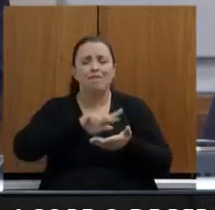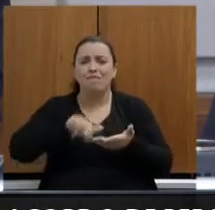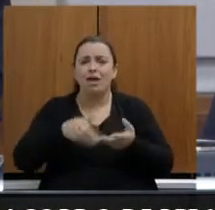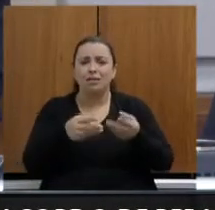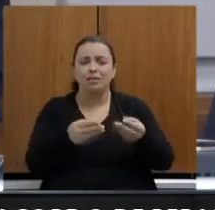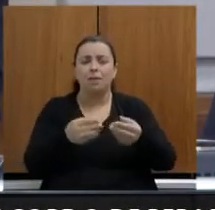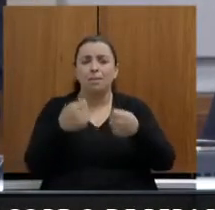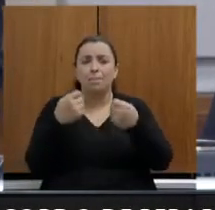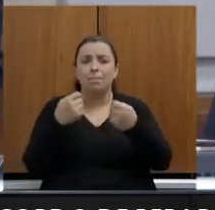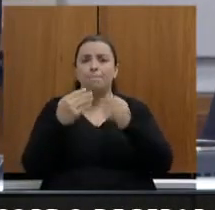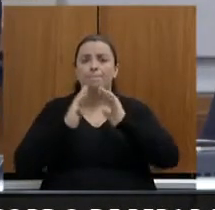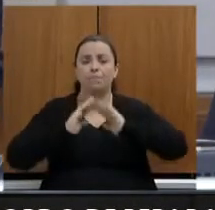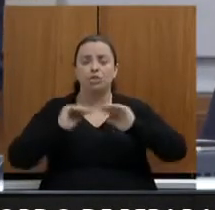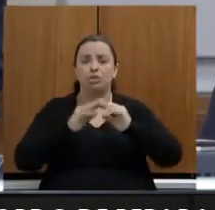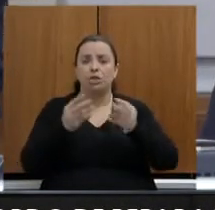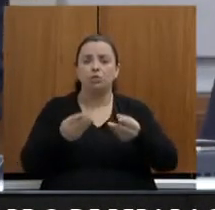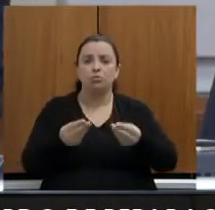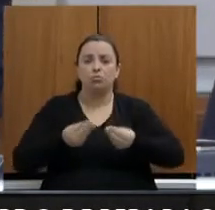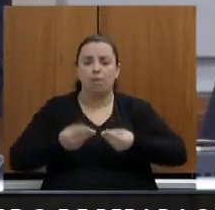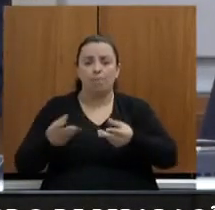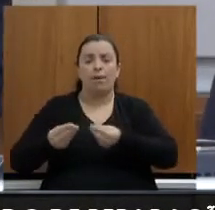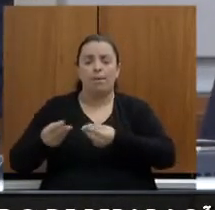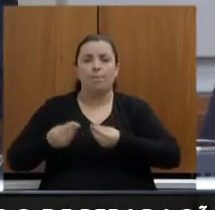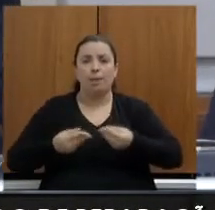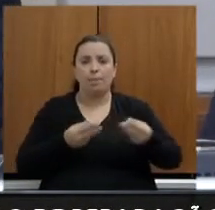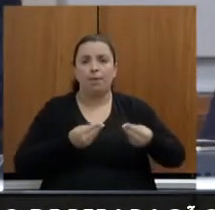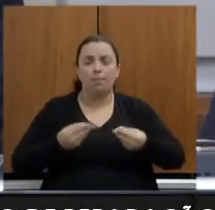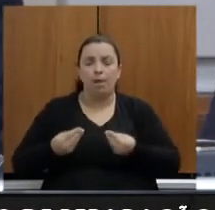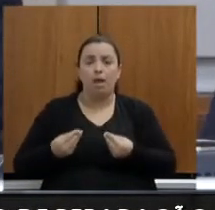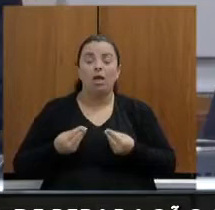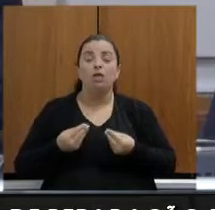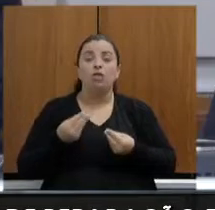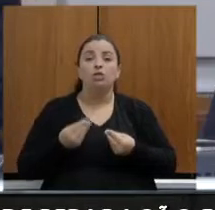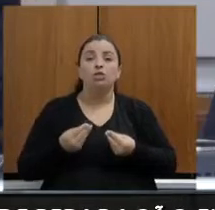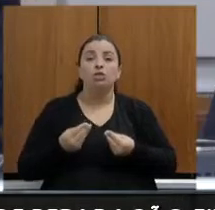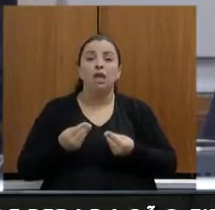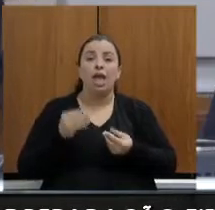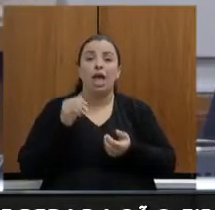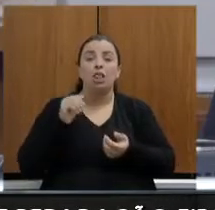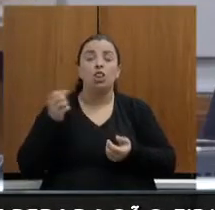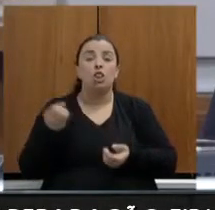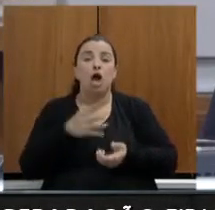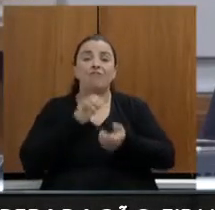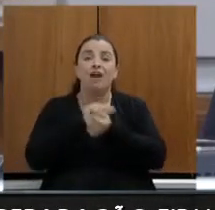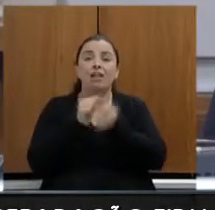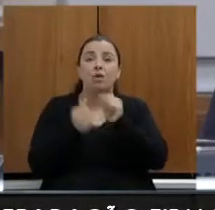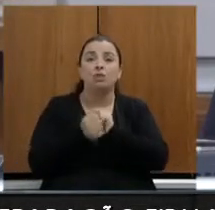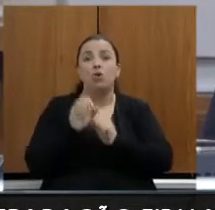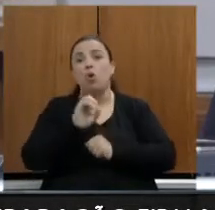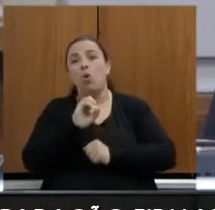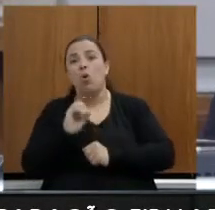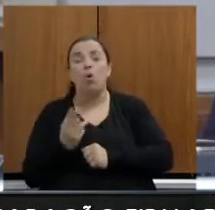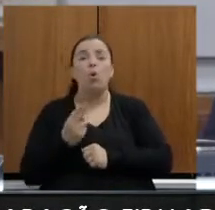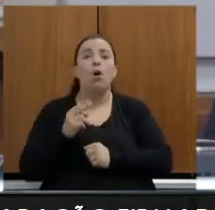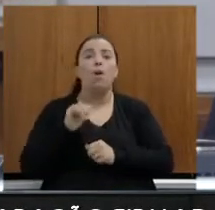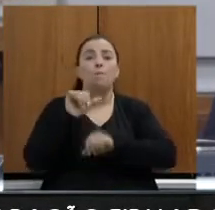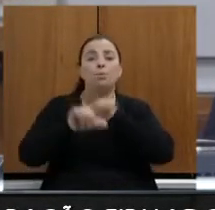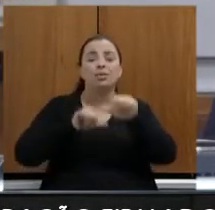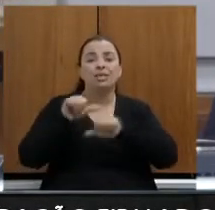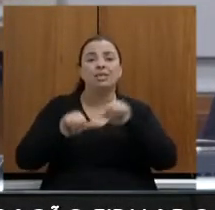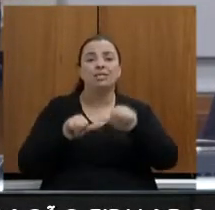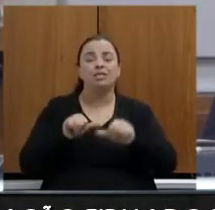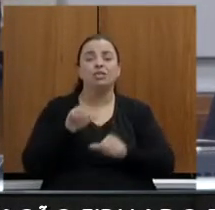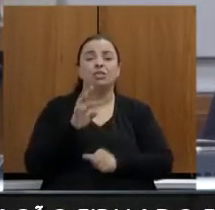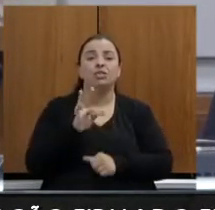readequação ou mudança de traçado. todos esses pedidos foram